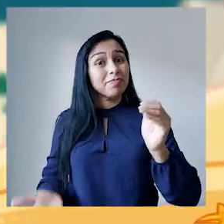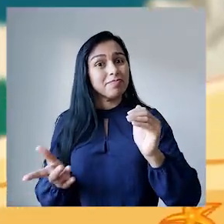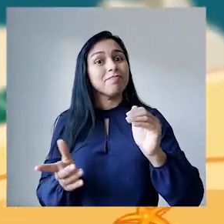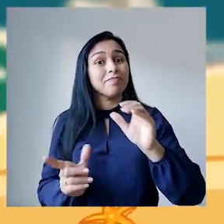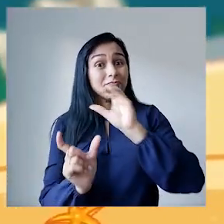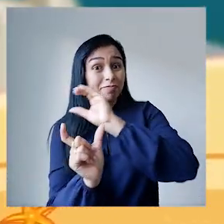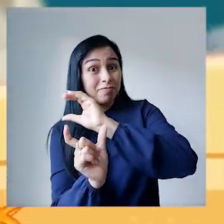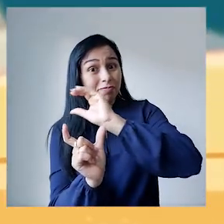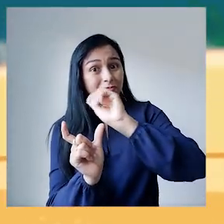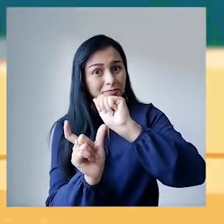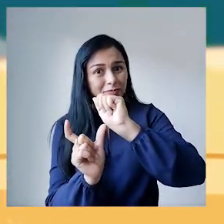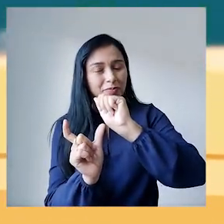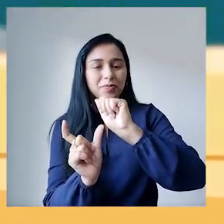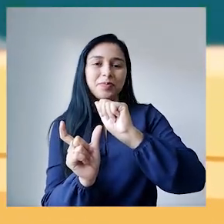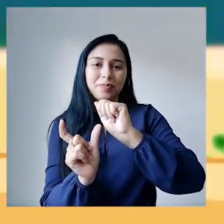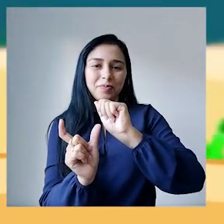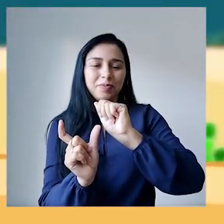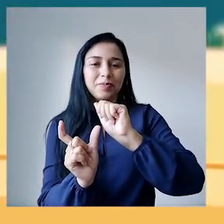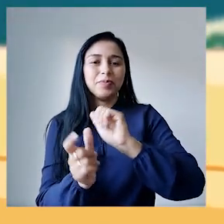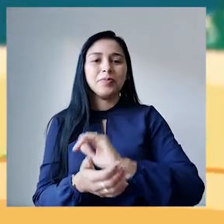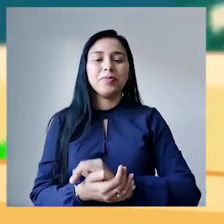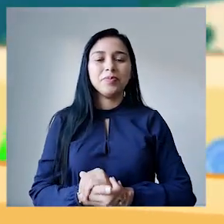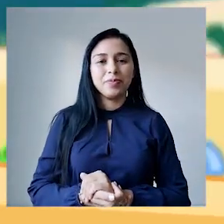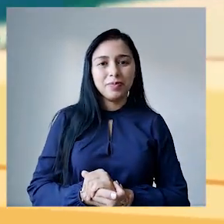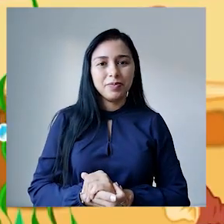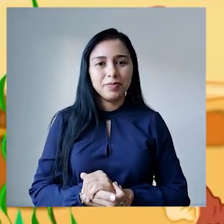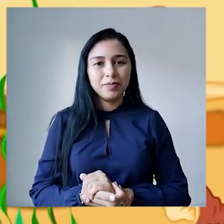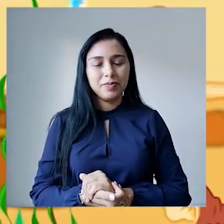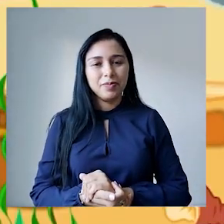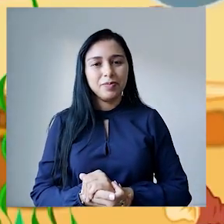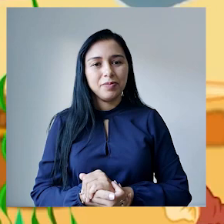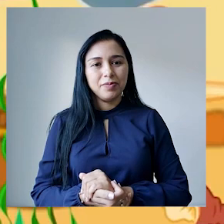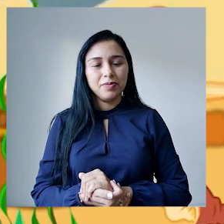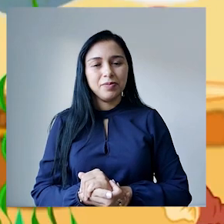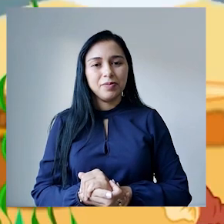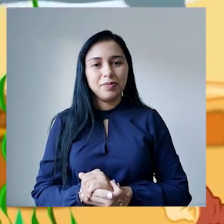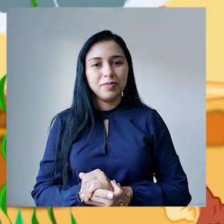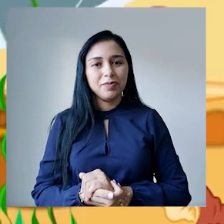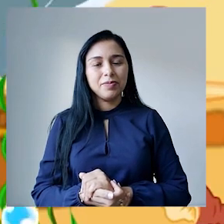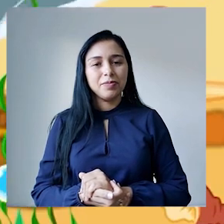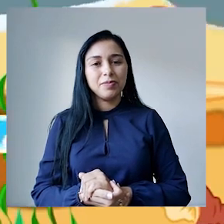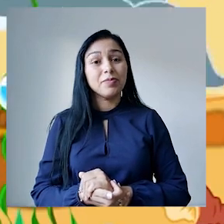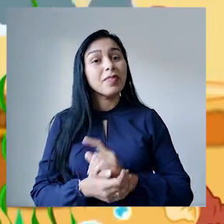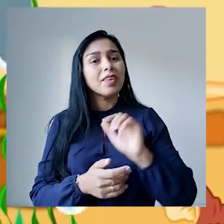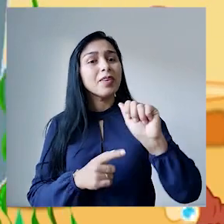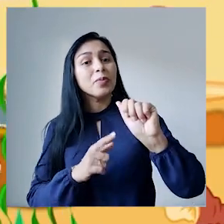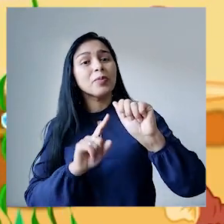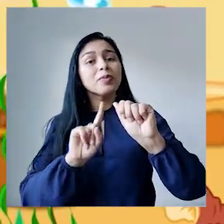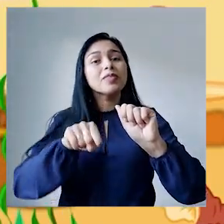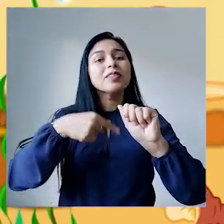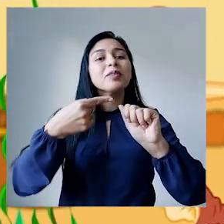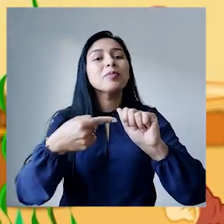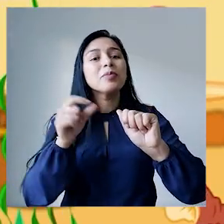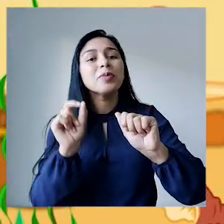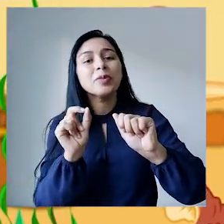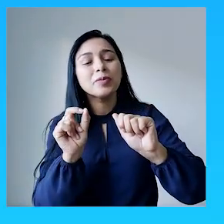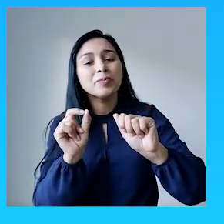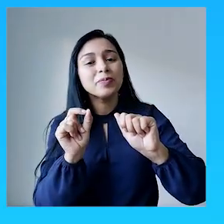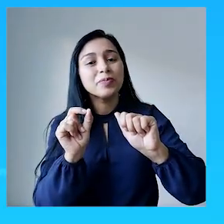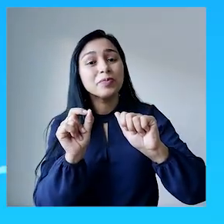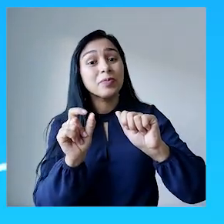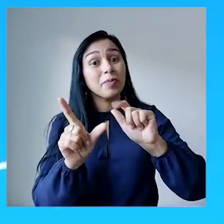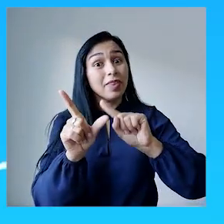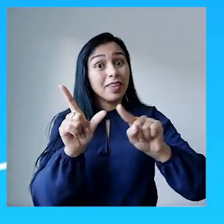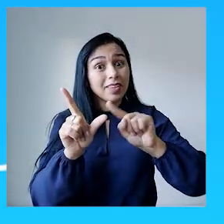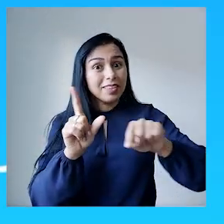C com A, nós temos a sílaba K. Isso mesmo. Depois do A, nós temos a